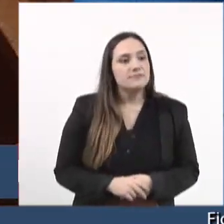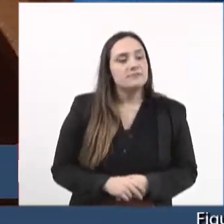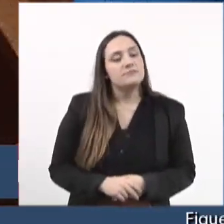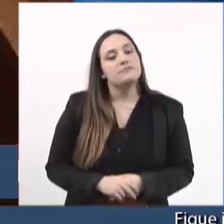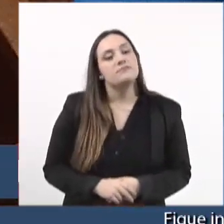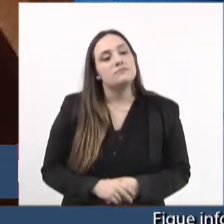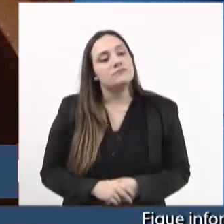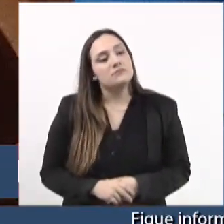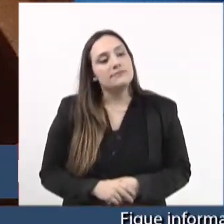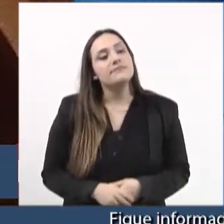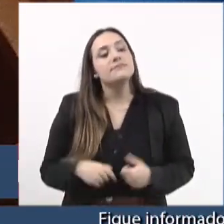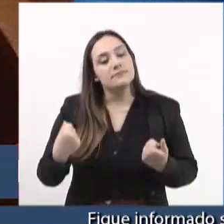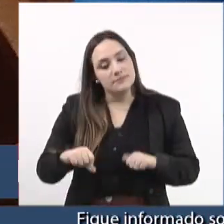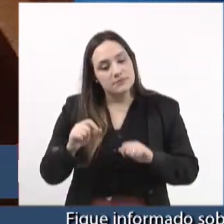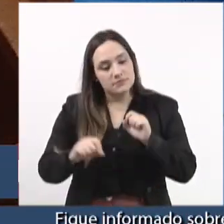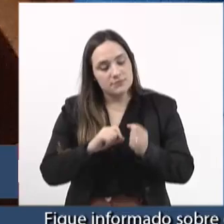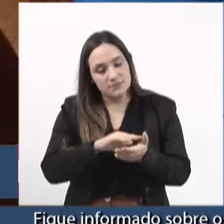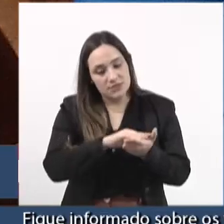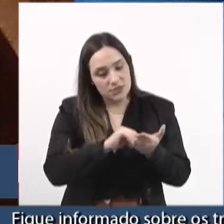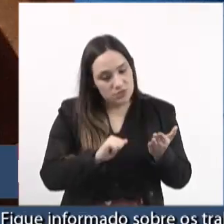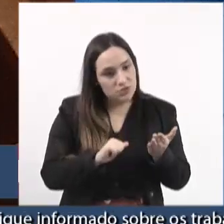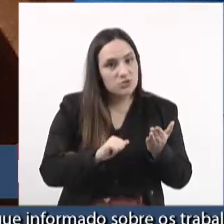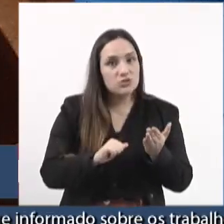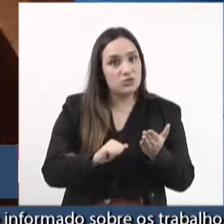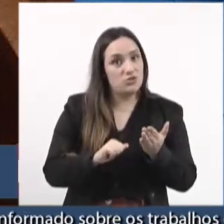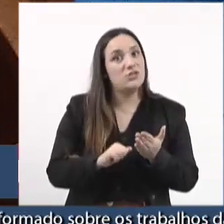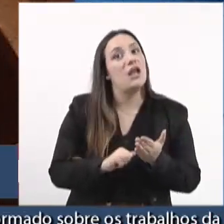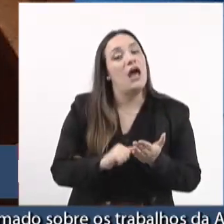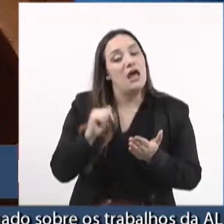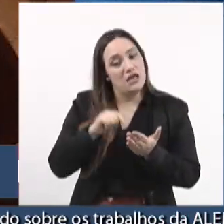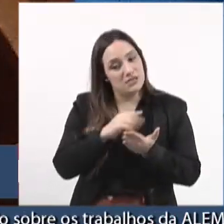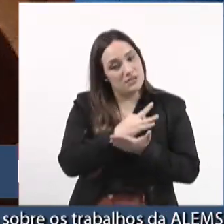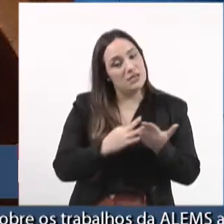feita a supressão, como eles falaram que faria,